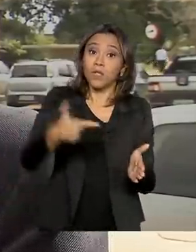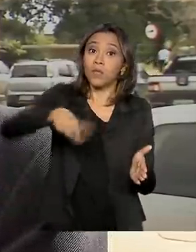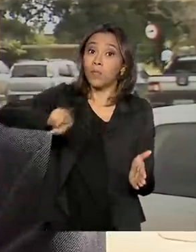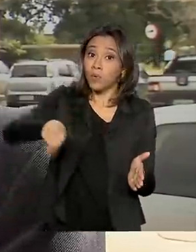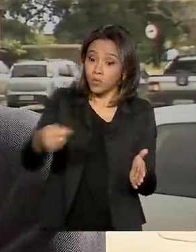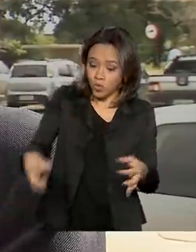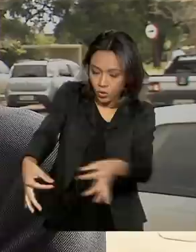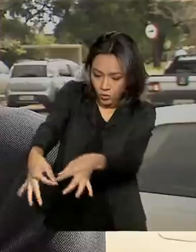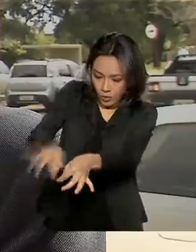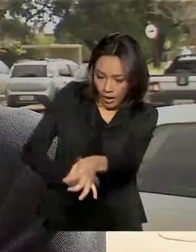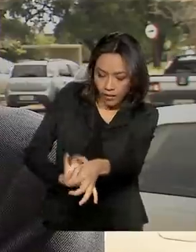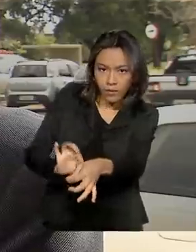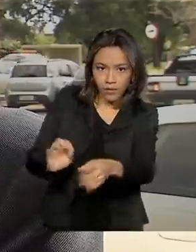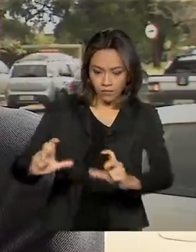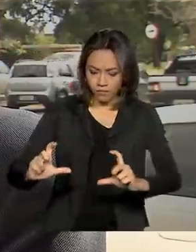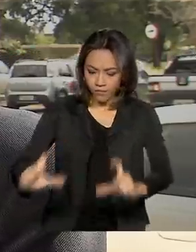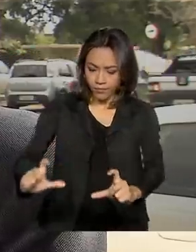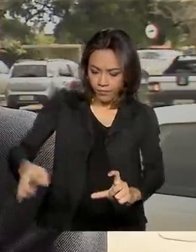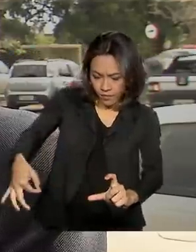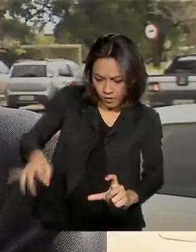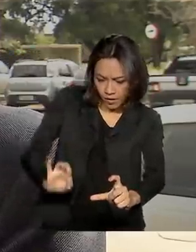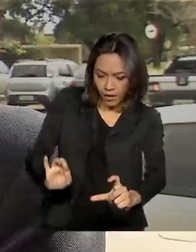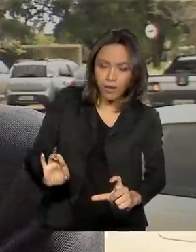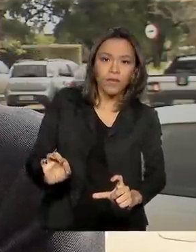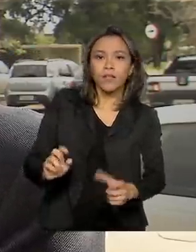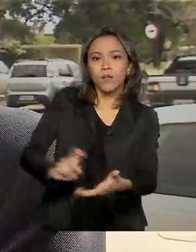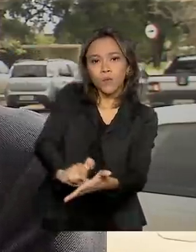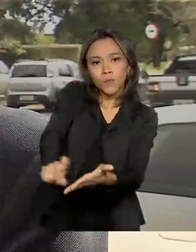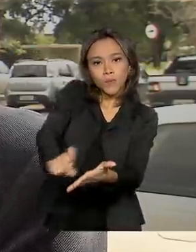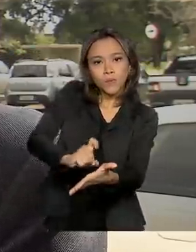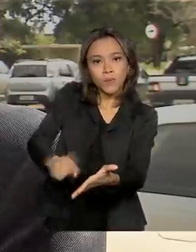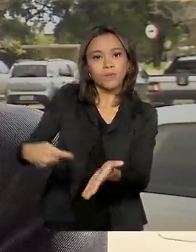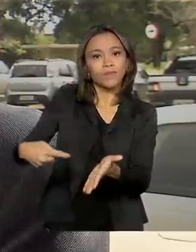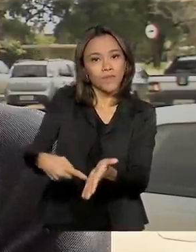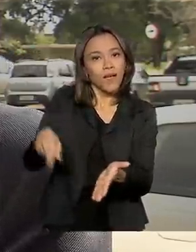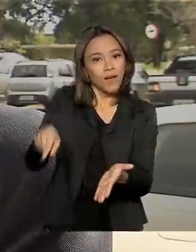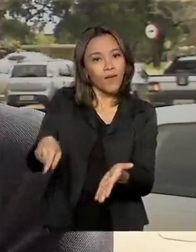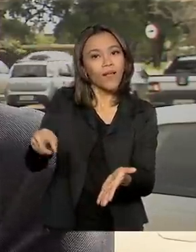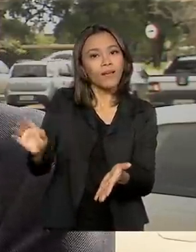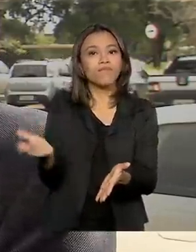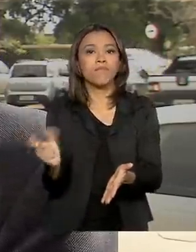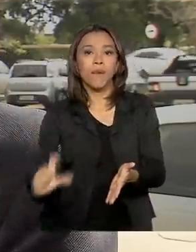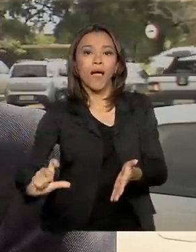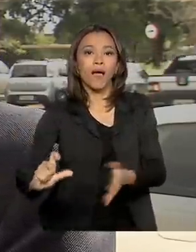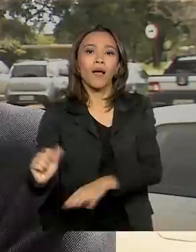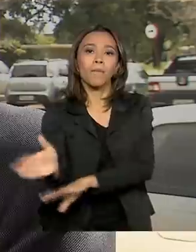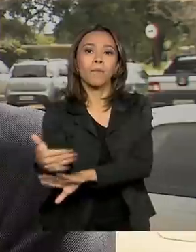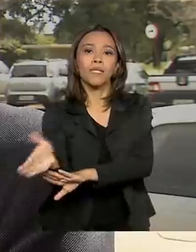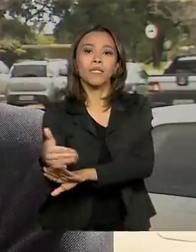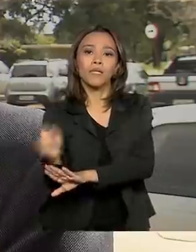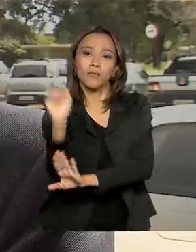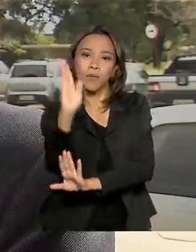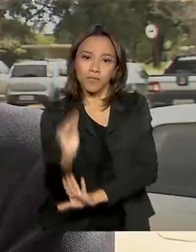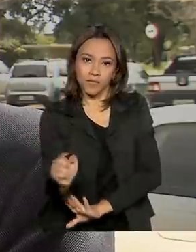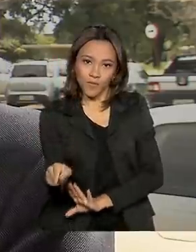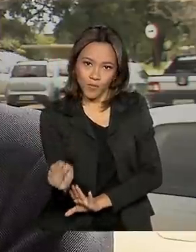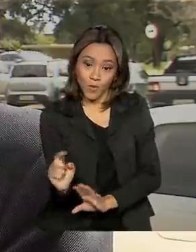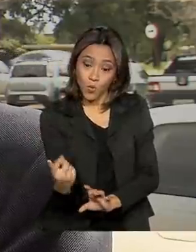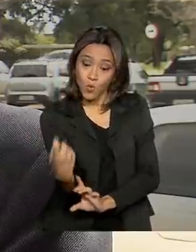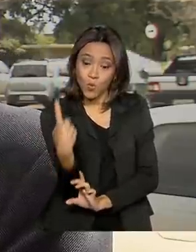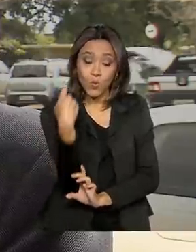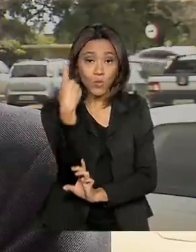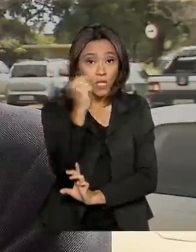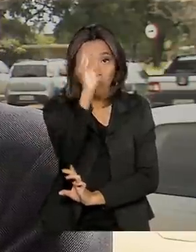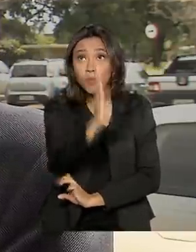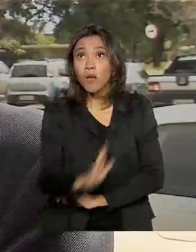tiro o lacre, eu passo o lacre para ser o QR Code e a tarjeta passa a ser somente a bandeira do Brasil. Então, a gente tem uma placa única para